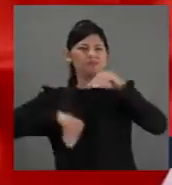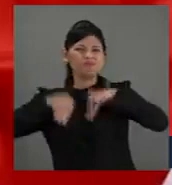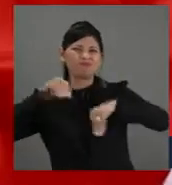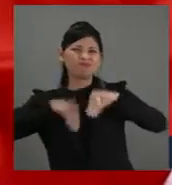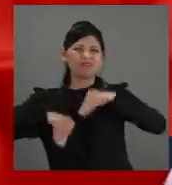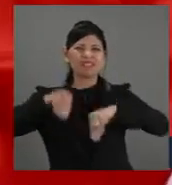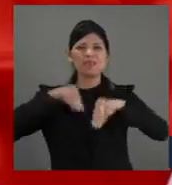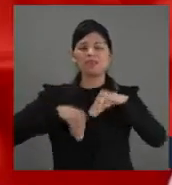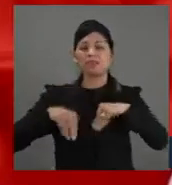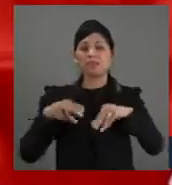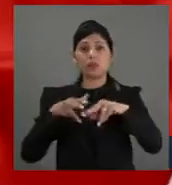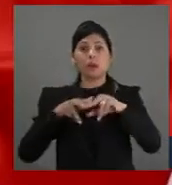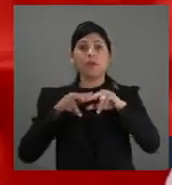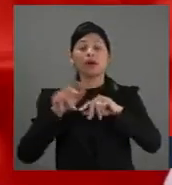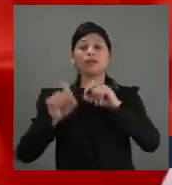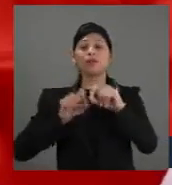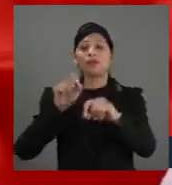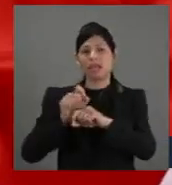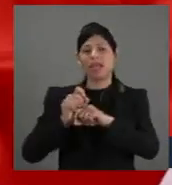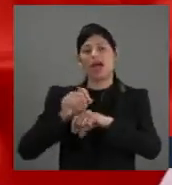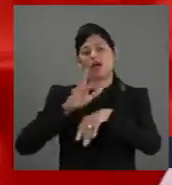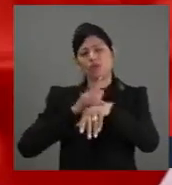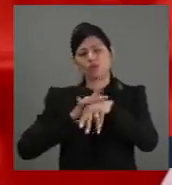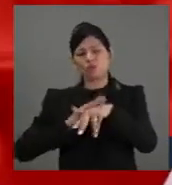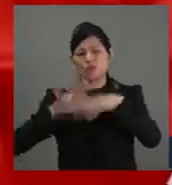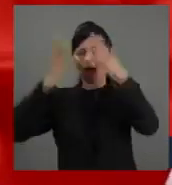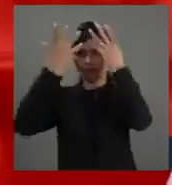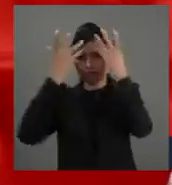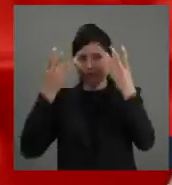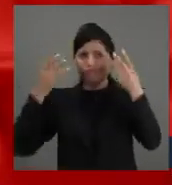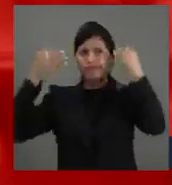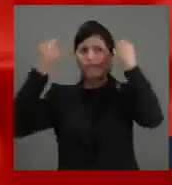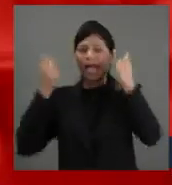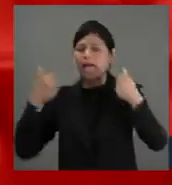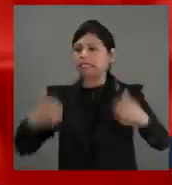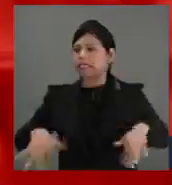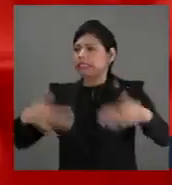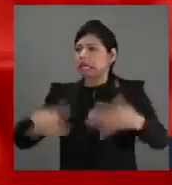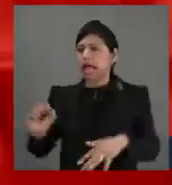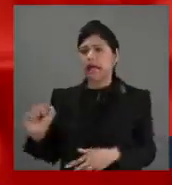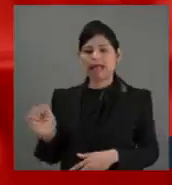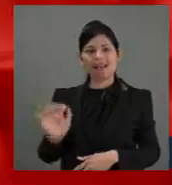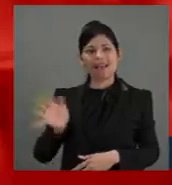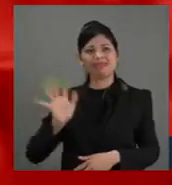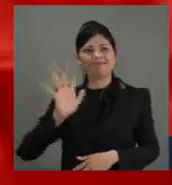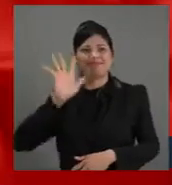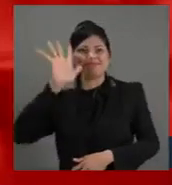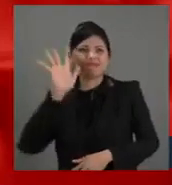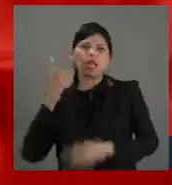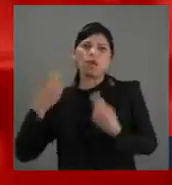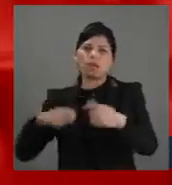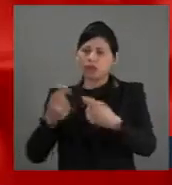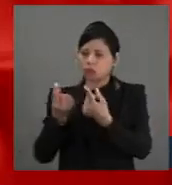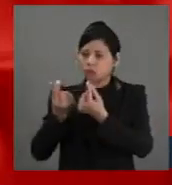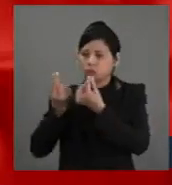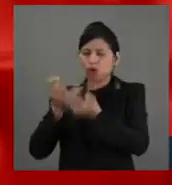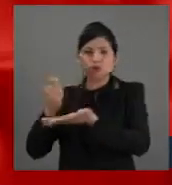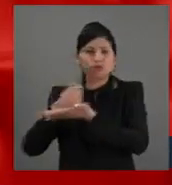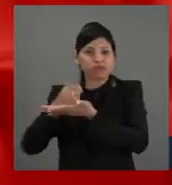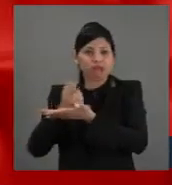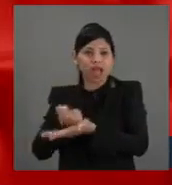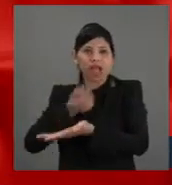maiores custos em termos de saúde, por isso todo cuidado é pouco e a prevenção vem em primeiro lugar.